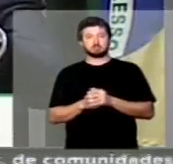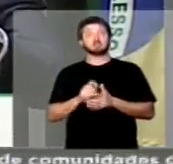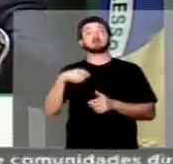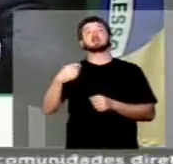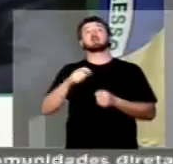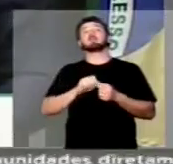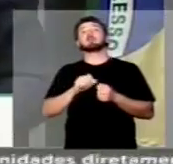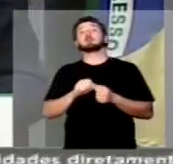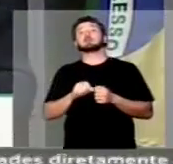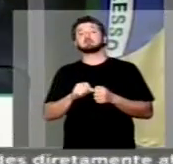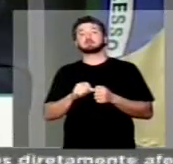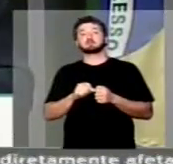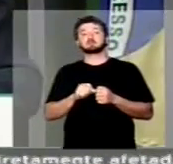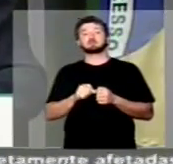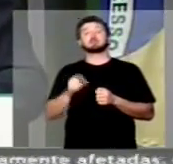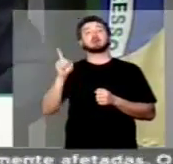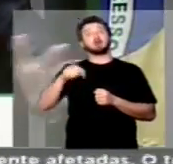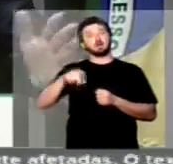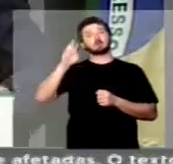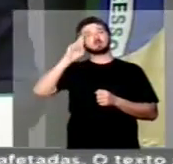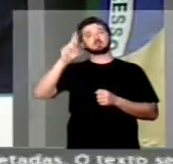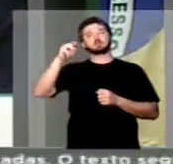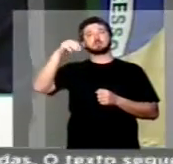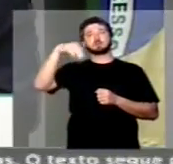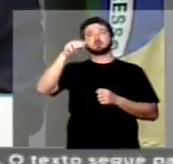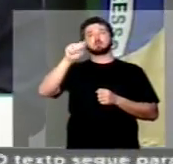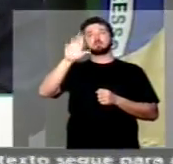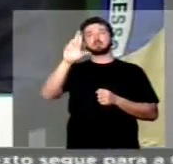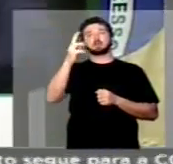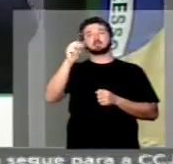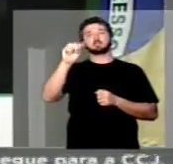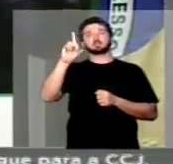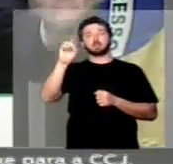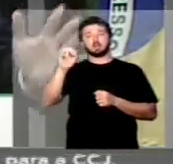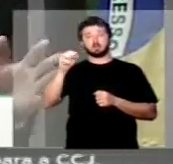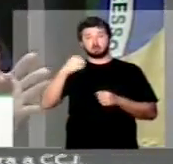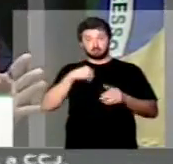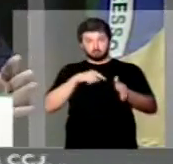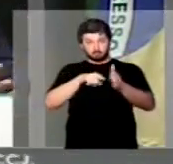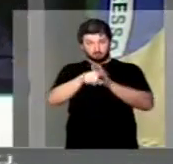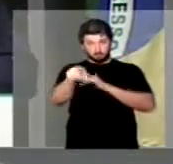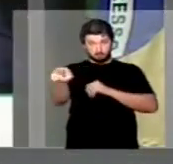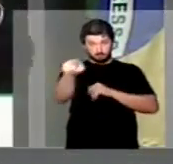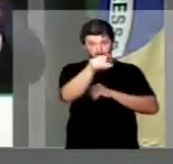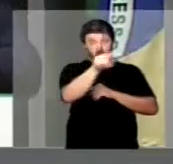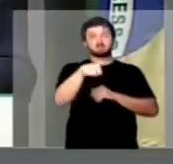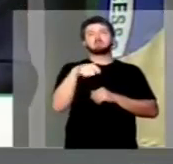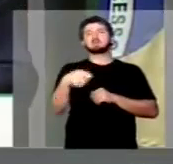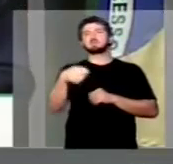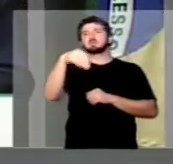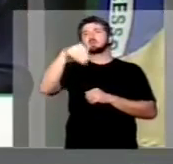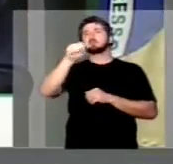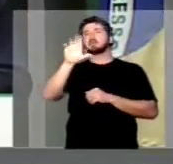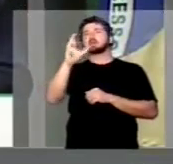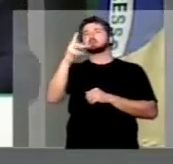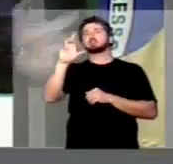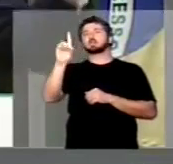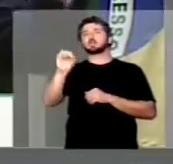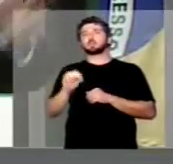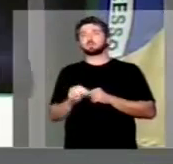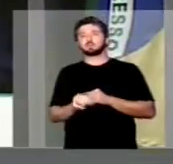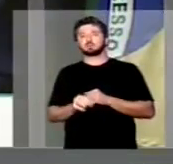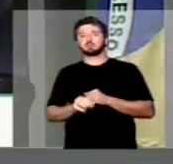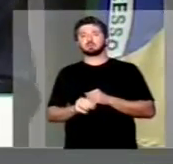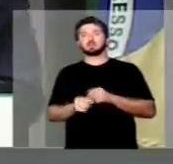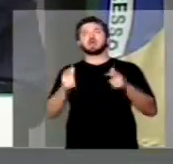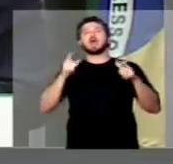por quem? Foram feitas pelo senhor Sérgio Machado. E eu pergunto aqui, quem é Sérgio Machado? De